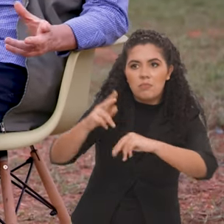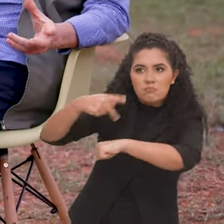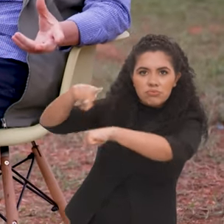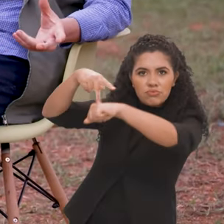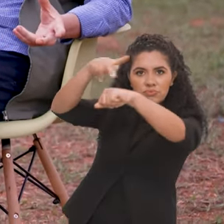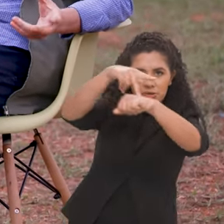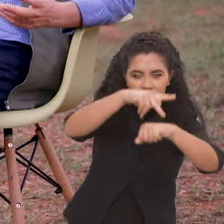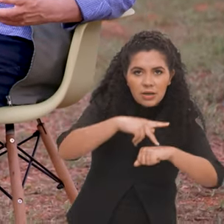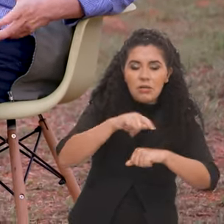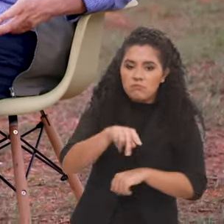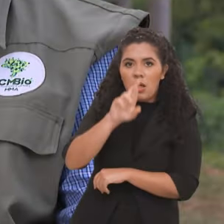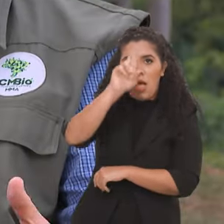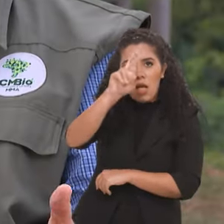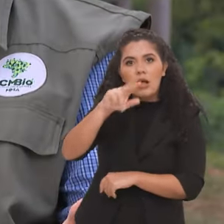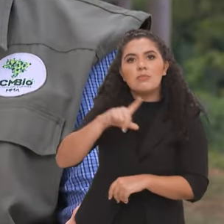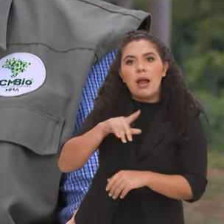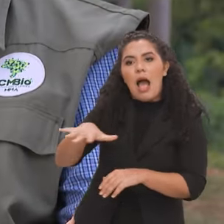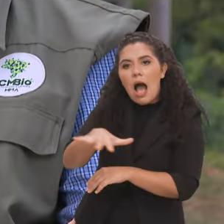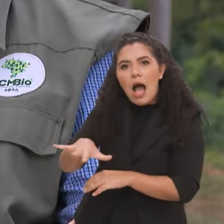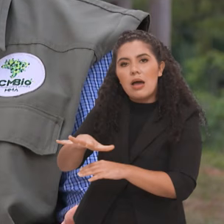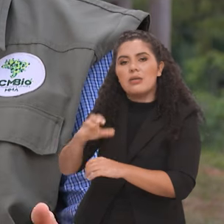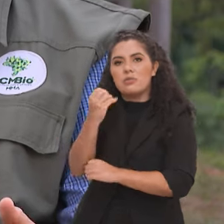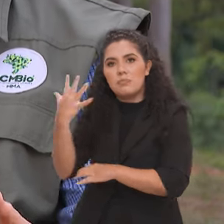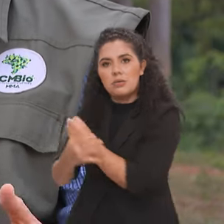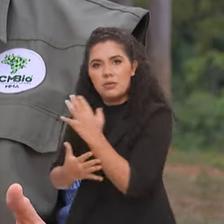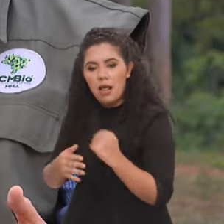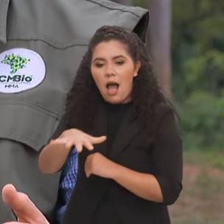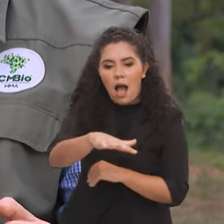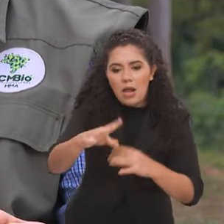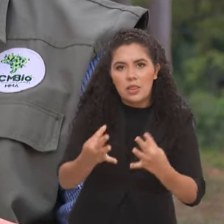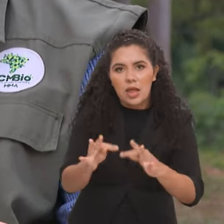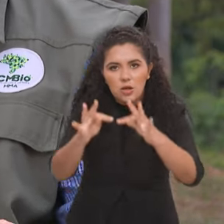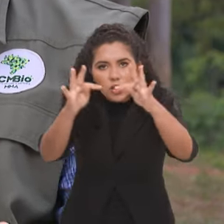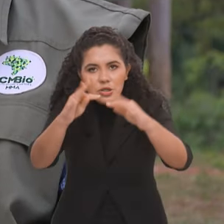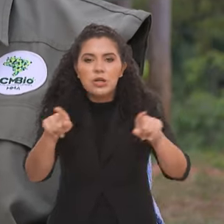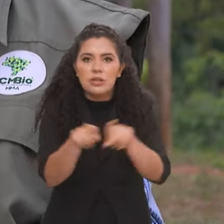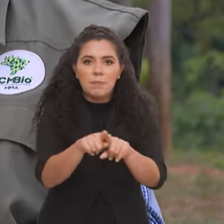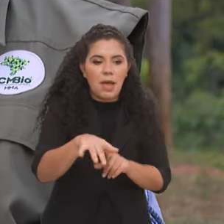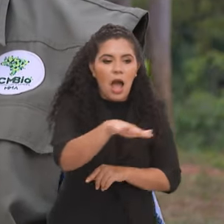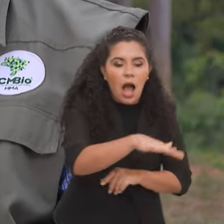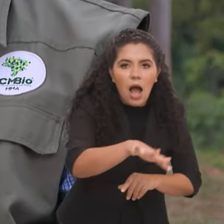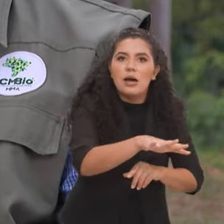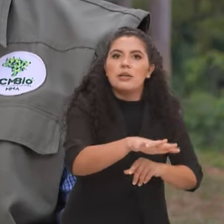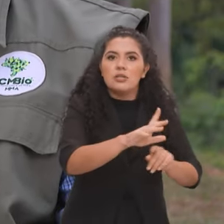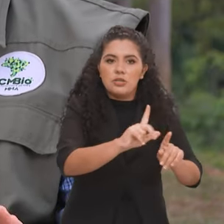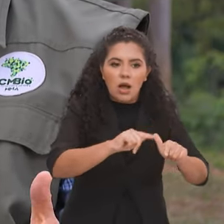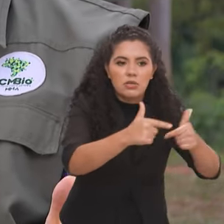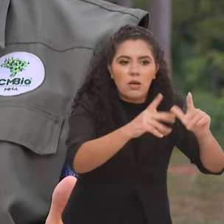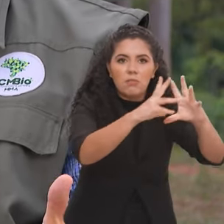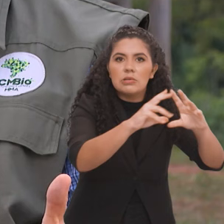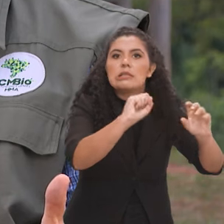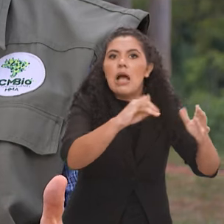coordena a cooperação na área de meio ambiente, na área de tecnologia, na área, por exemplo, de enfrentamento a